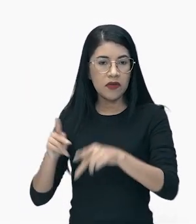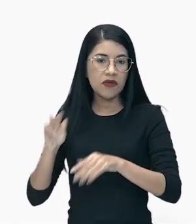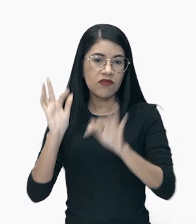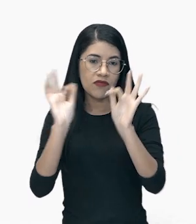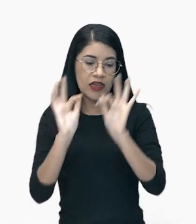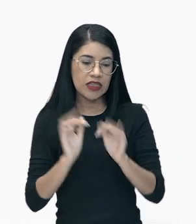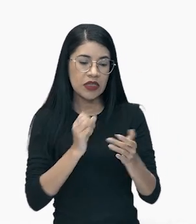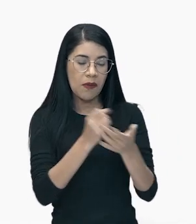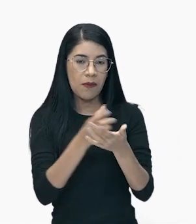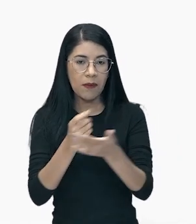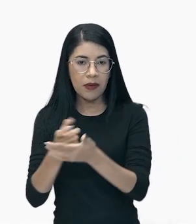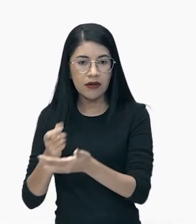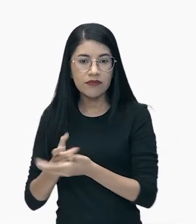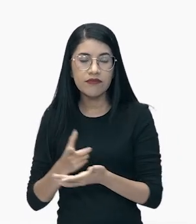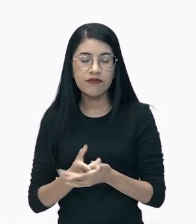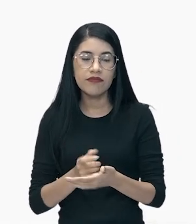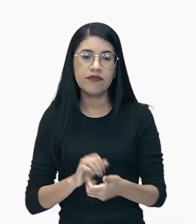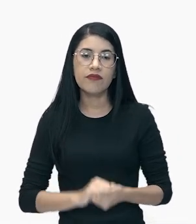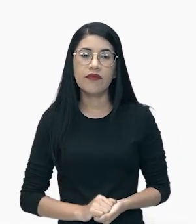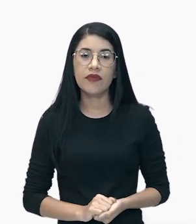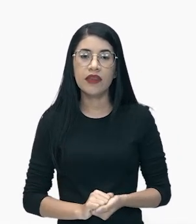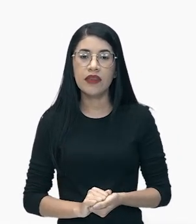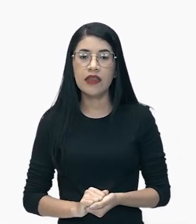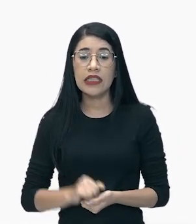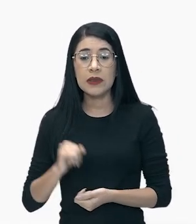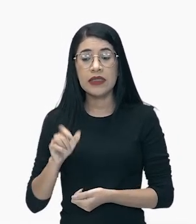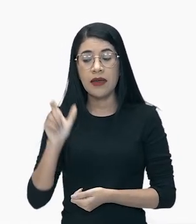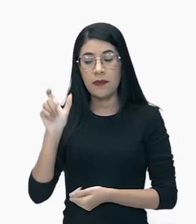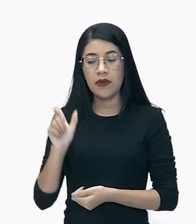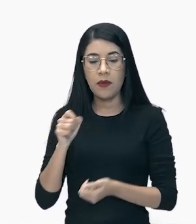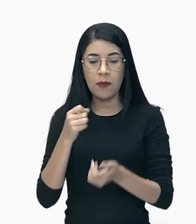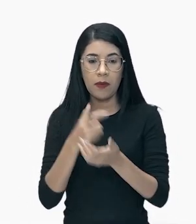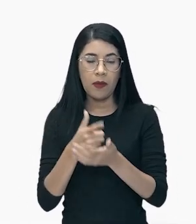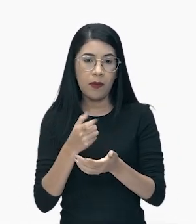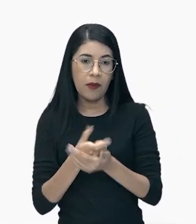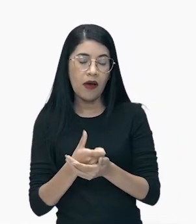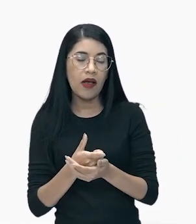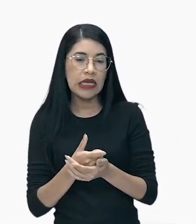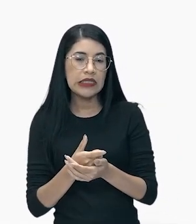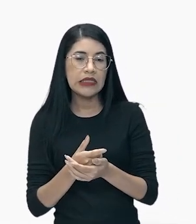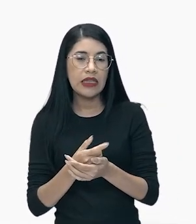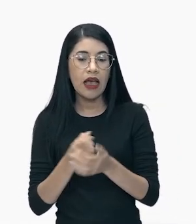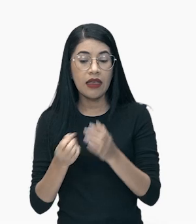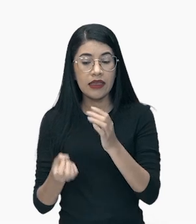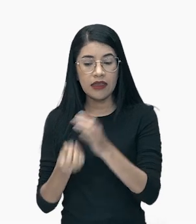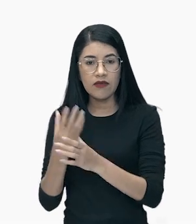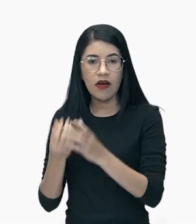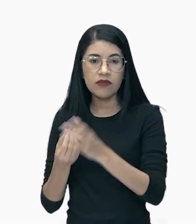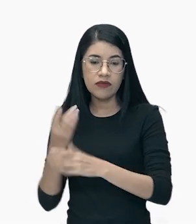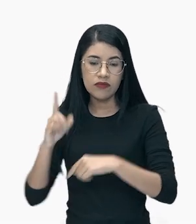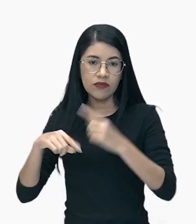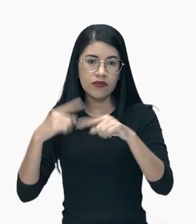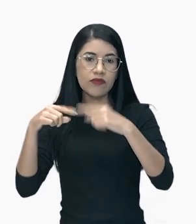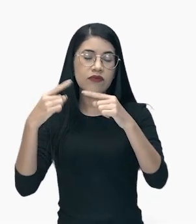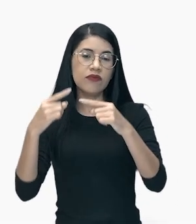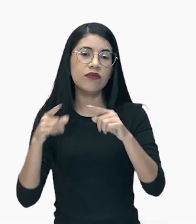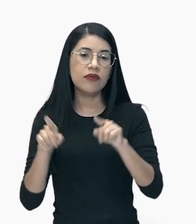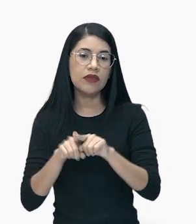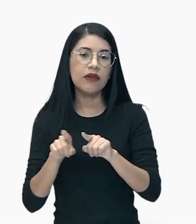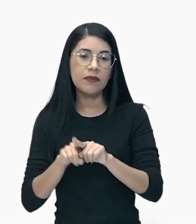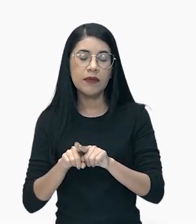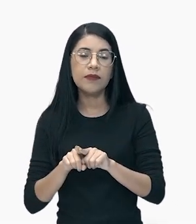gente. Quando você consome muito, obviamente, segundo, a produção aumenta e as indústrias também